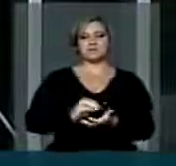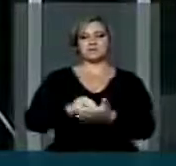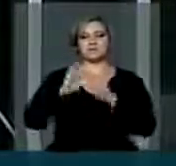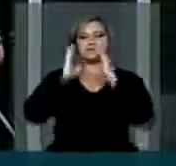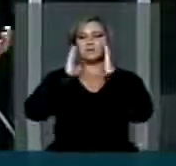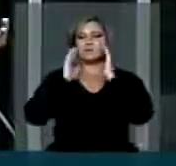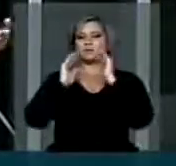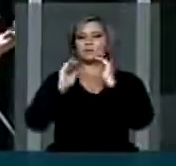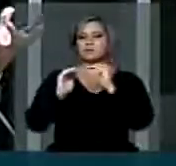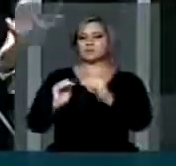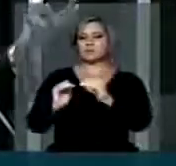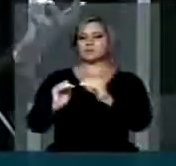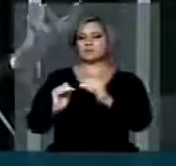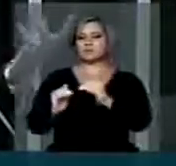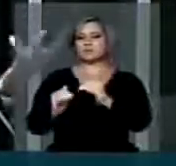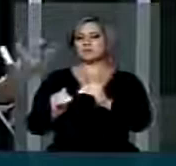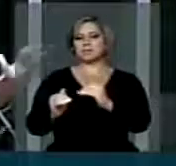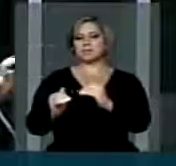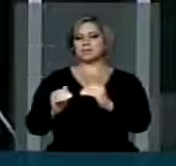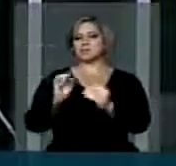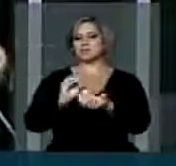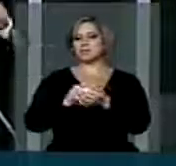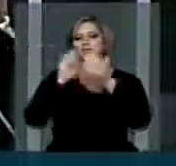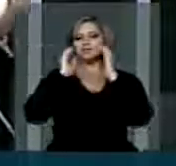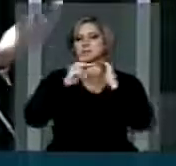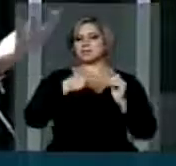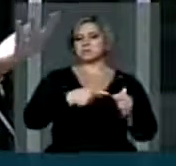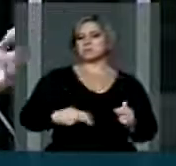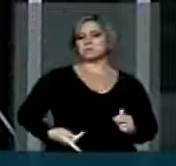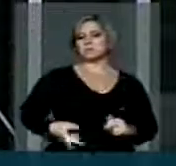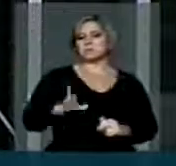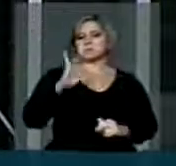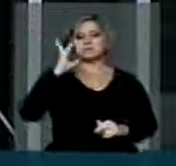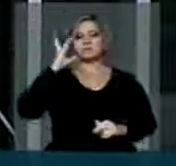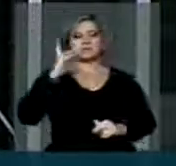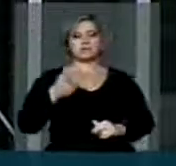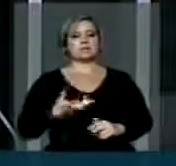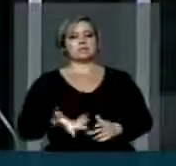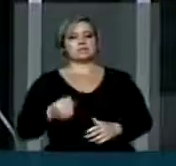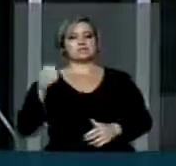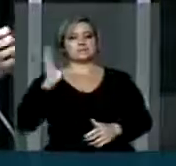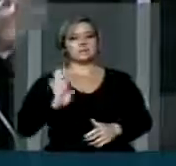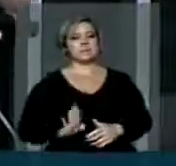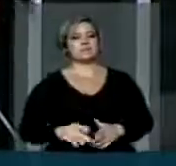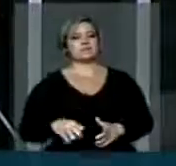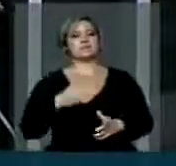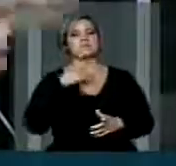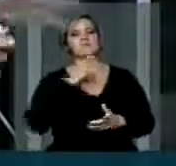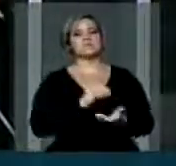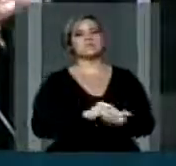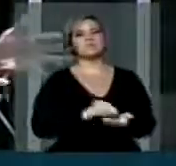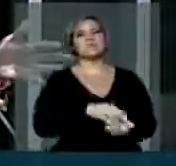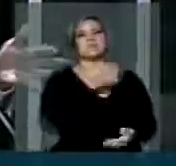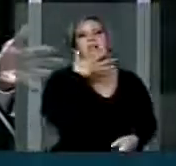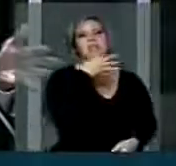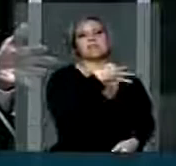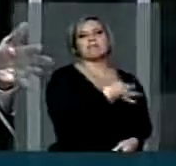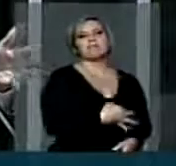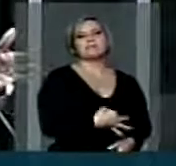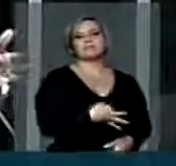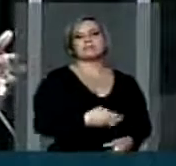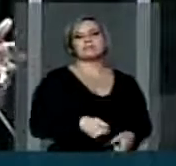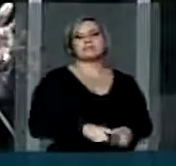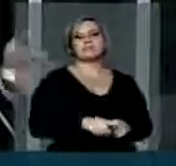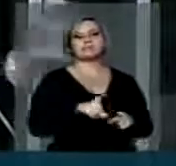com a figura da Presidência da República, seja quem for, e de outro lado também é a certeza absoluta